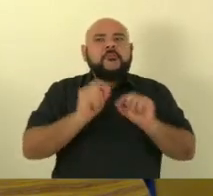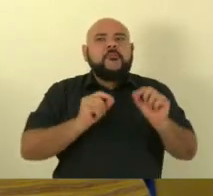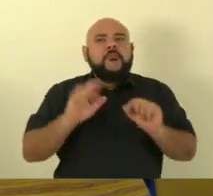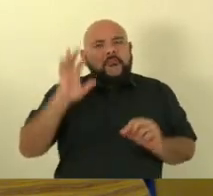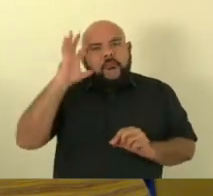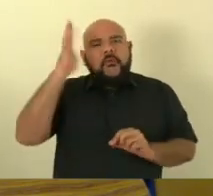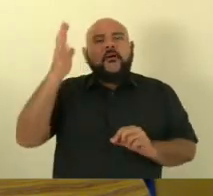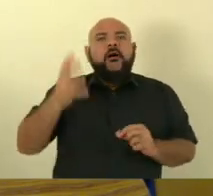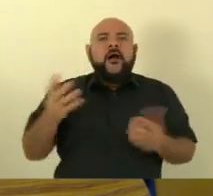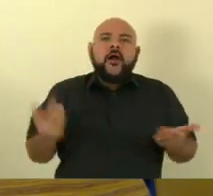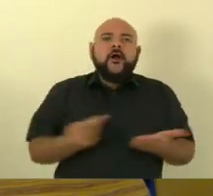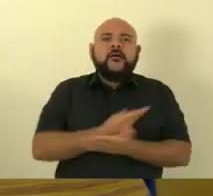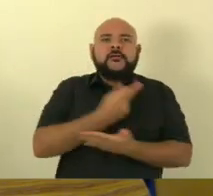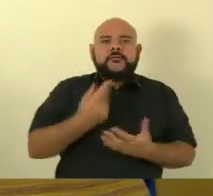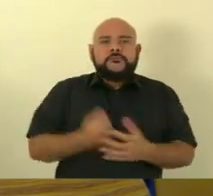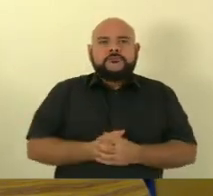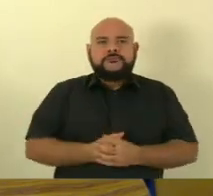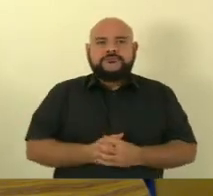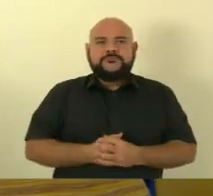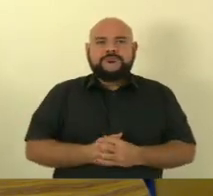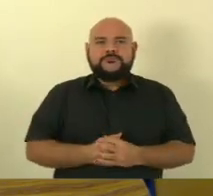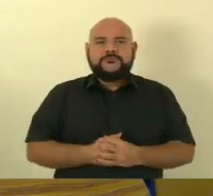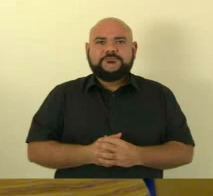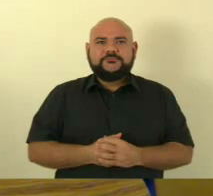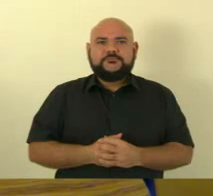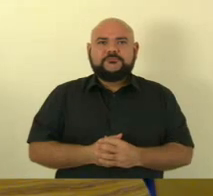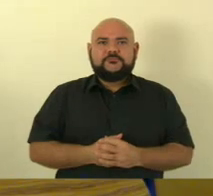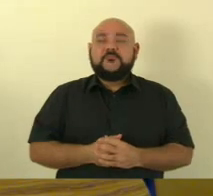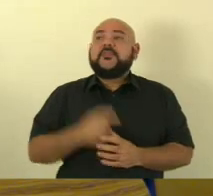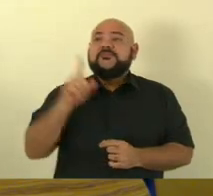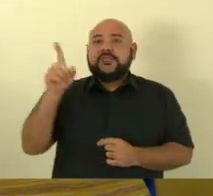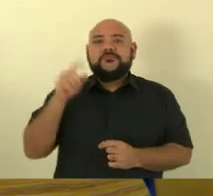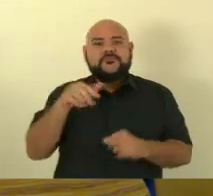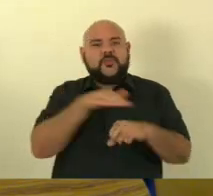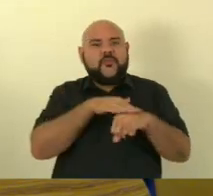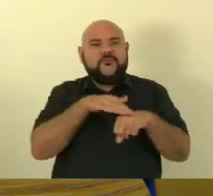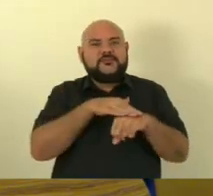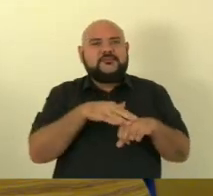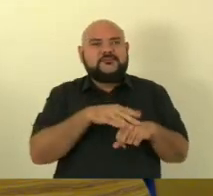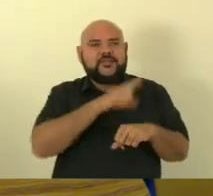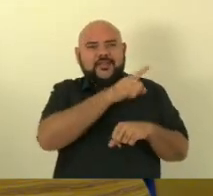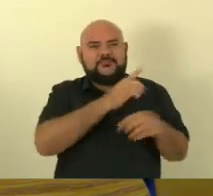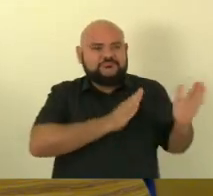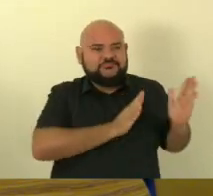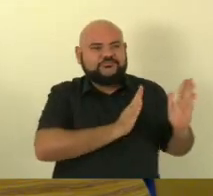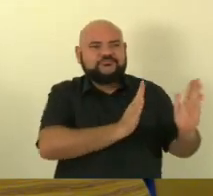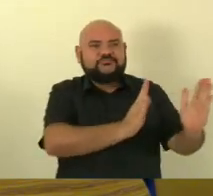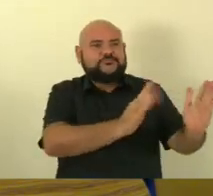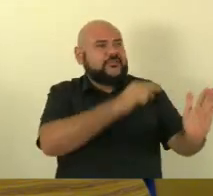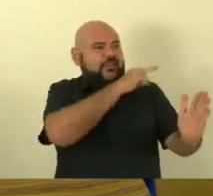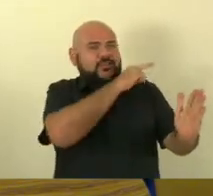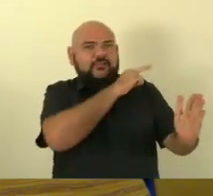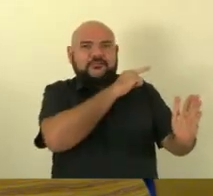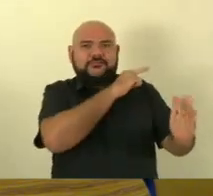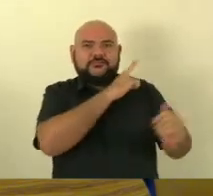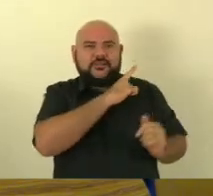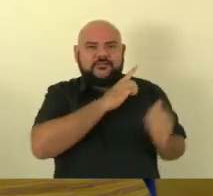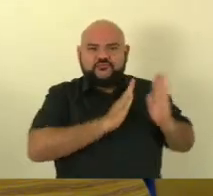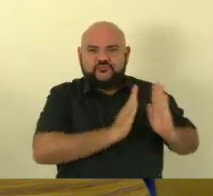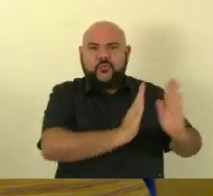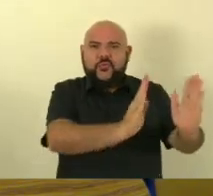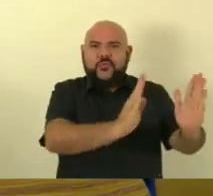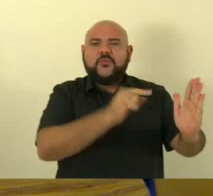resultado na nossa na nossa conversa lá no corredor aquele corredor ali ó aquele corredor tem história